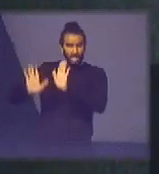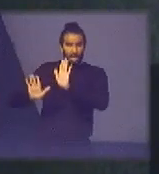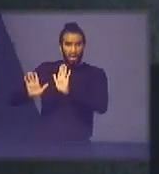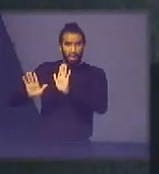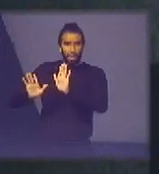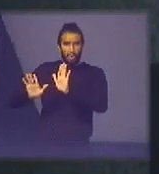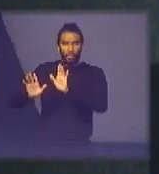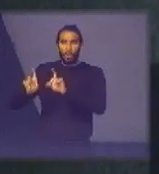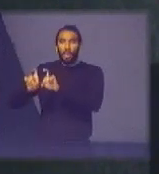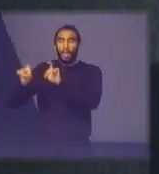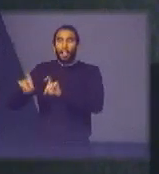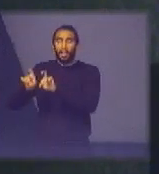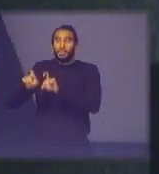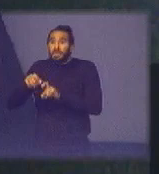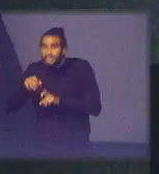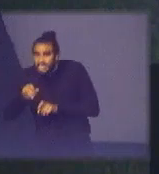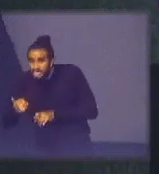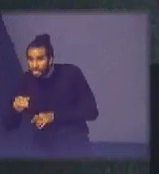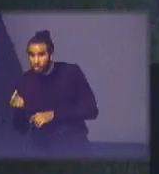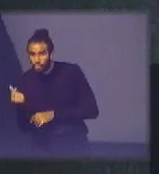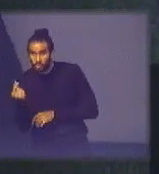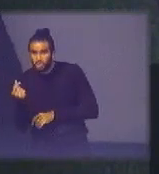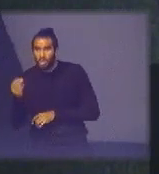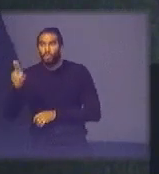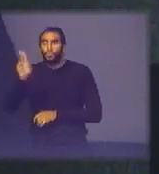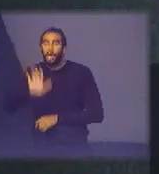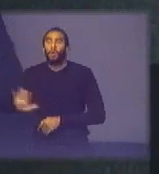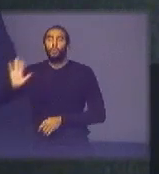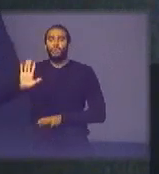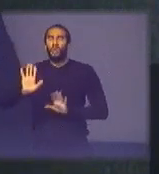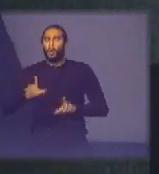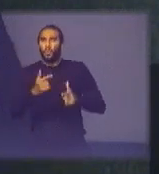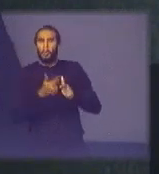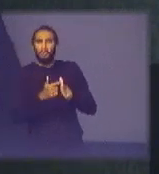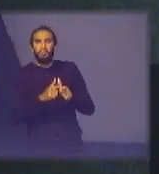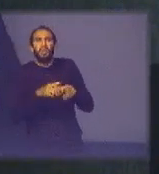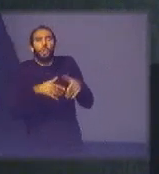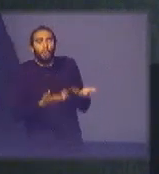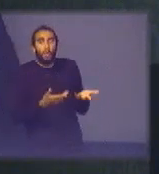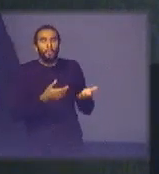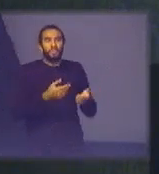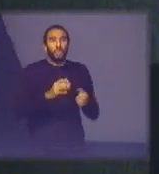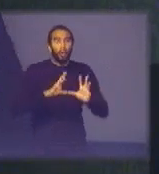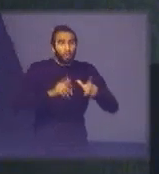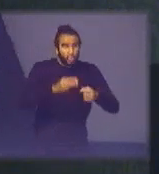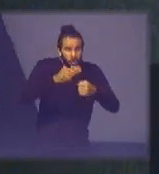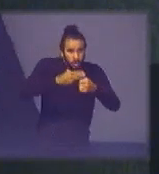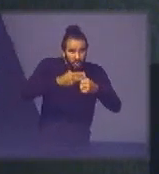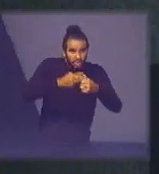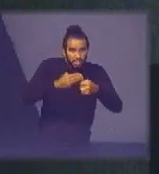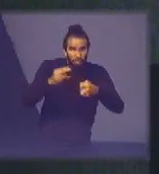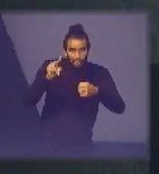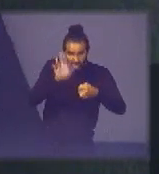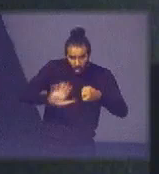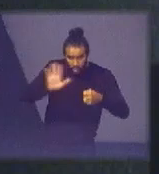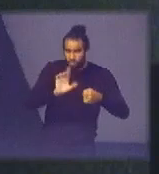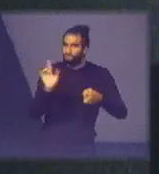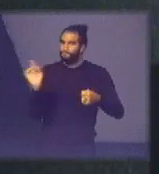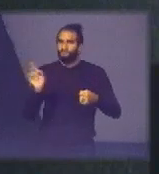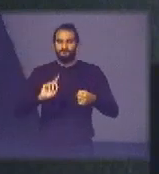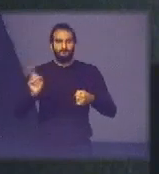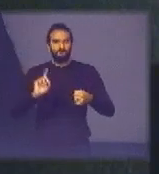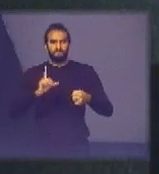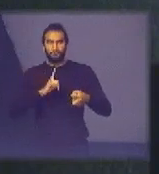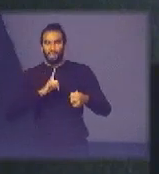dinheiro de transferência da União qual é o problema é que nem todos os municípios recebem dinheiro da União né tem 5